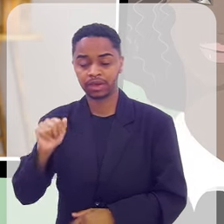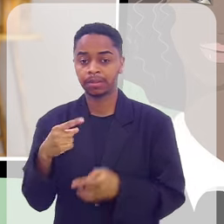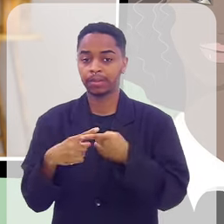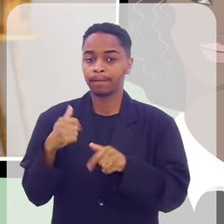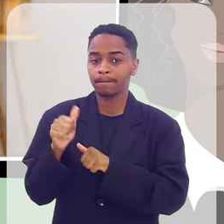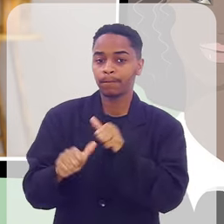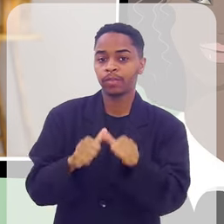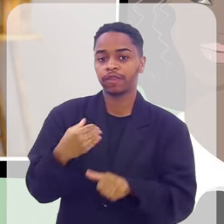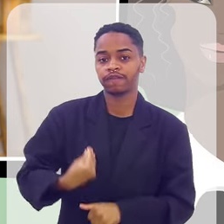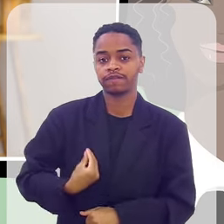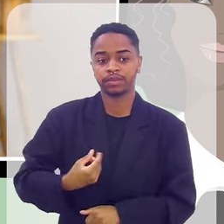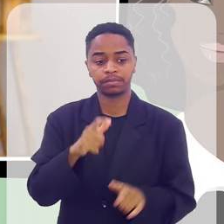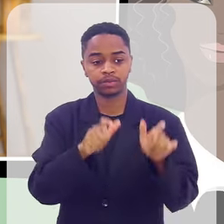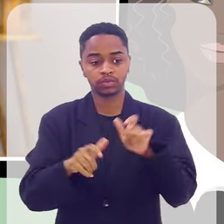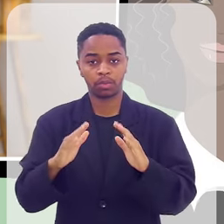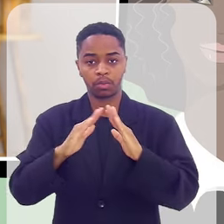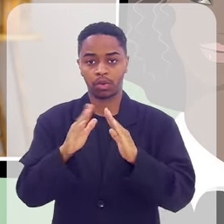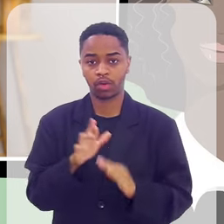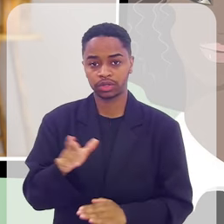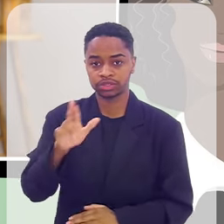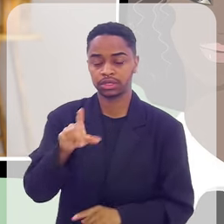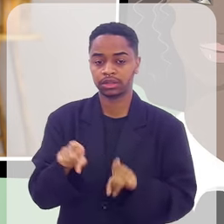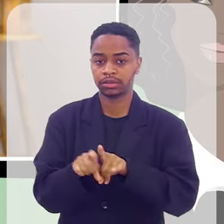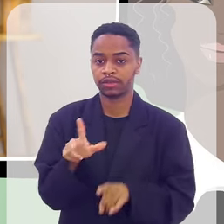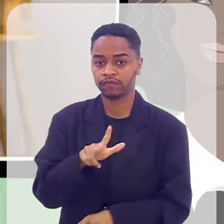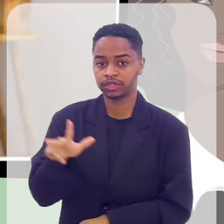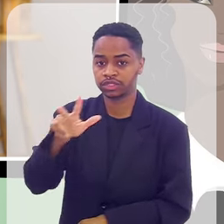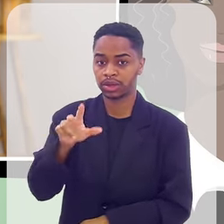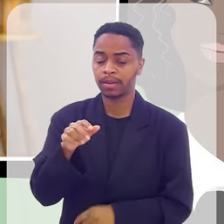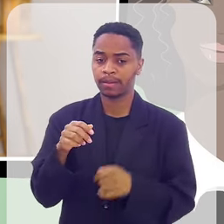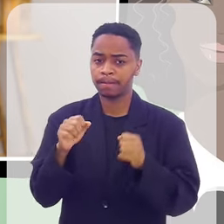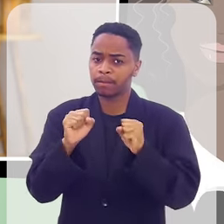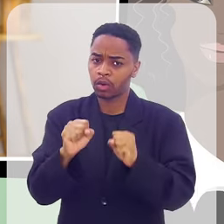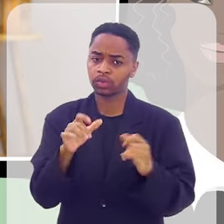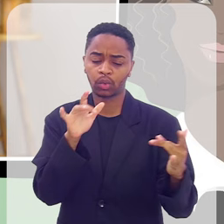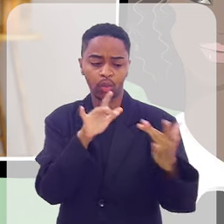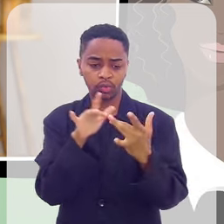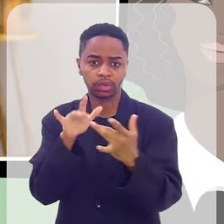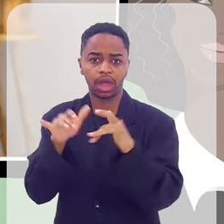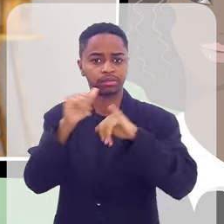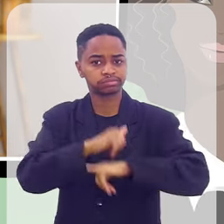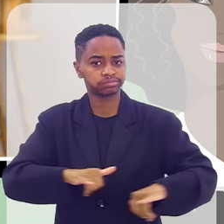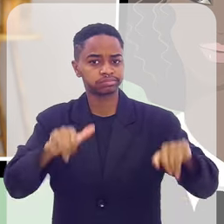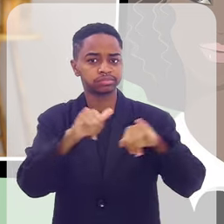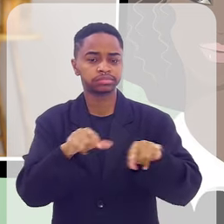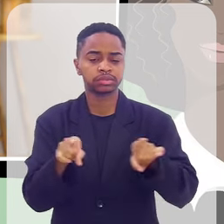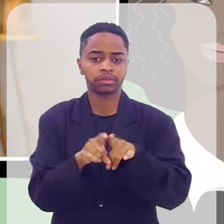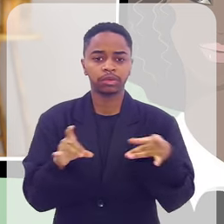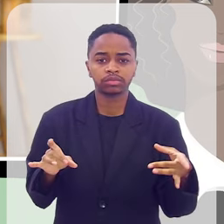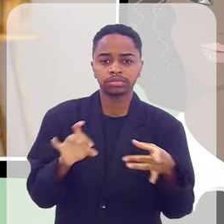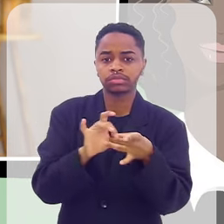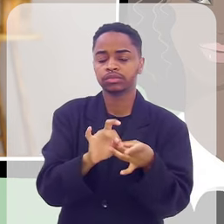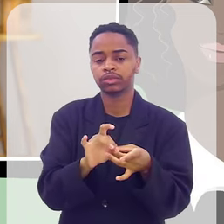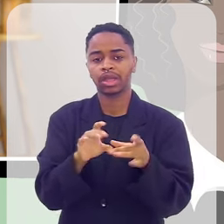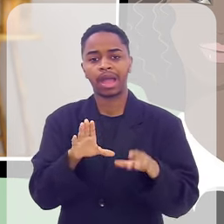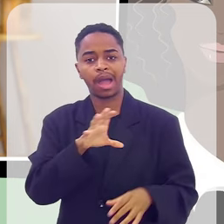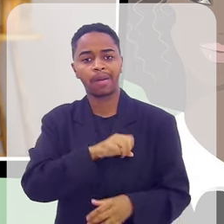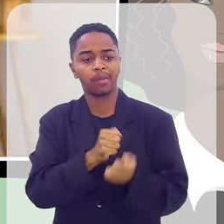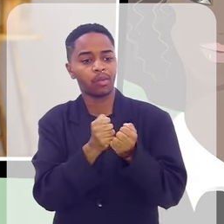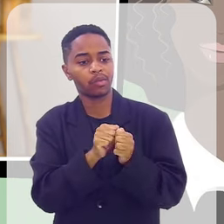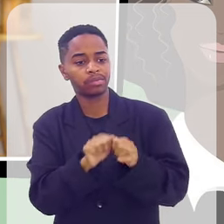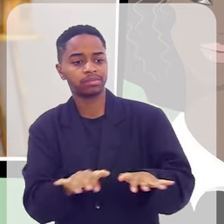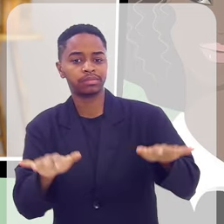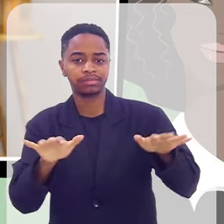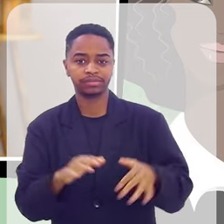melhor a vida dos moradores da Rocinha e Vidigal. Entre em contato, divulgue, faça parte dessa corrente de